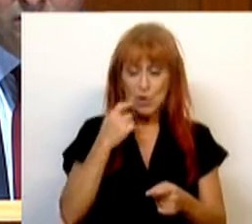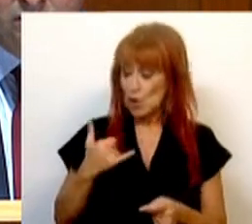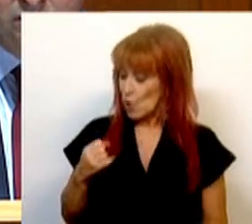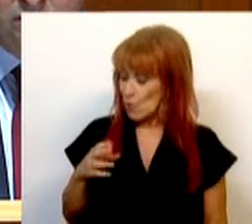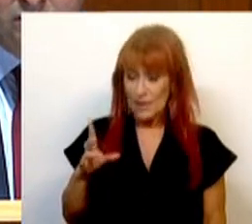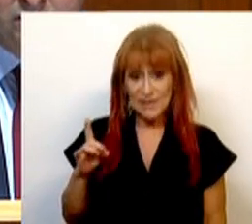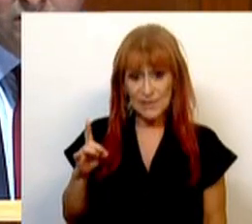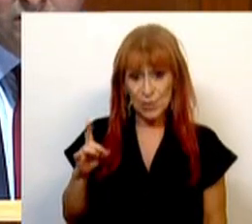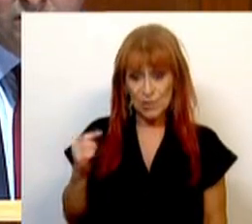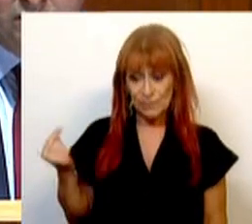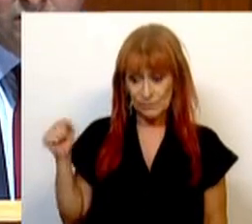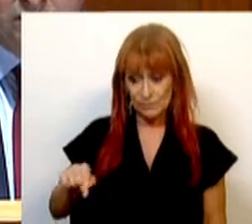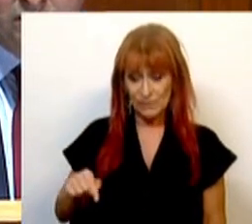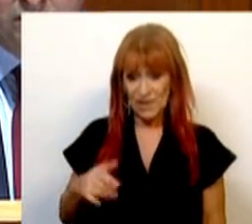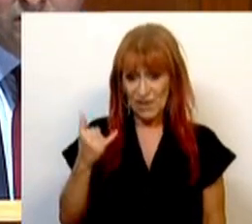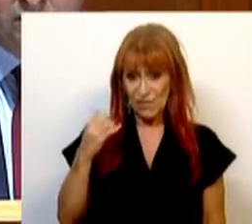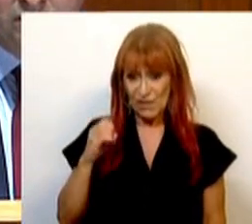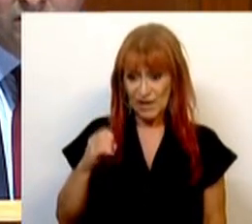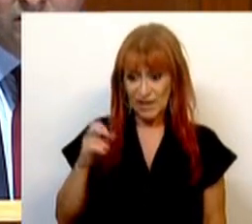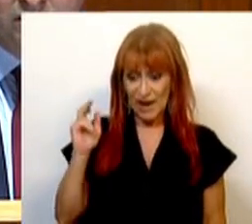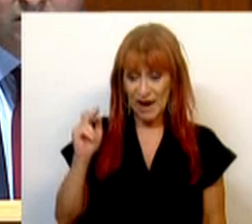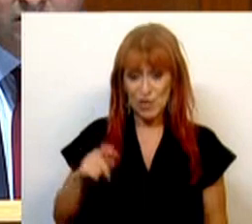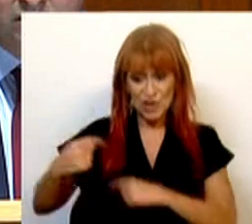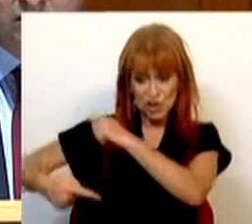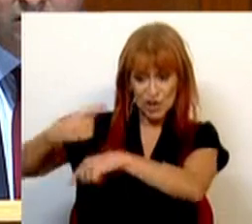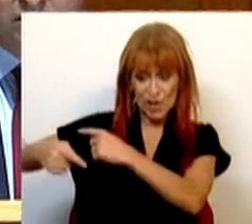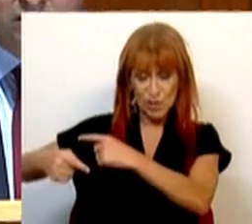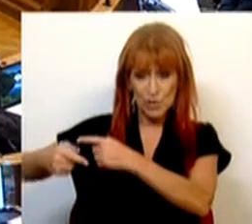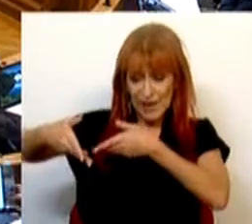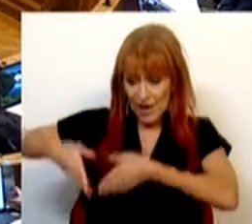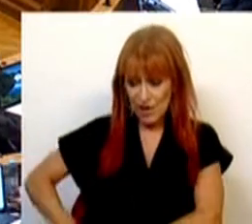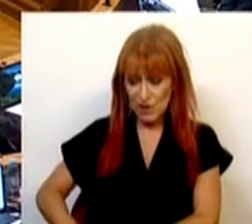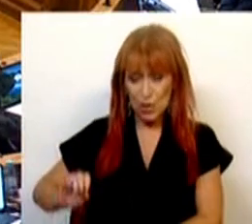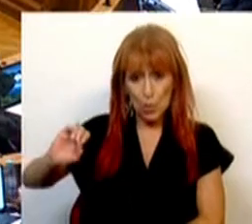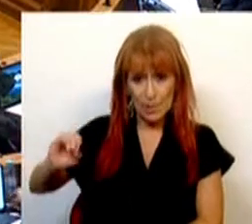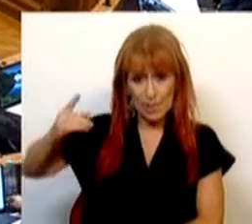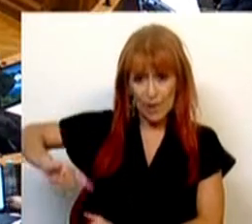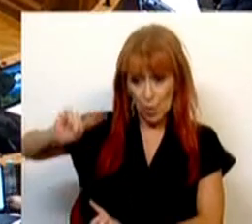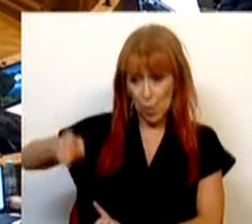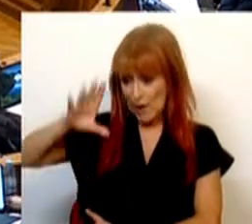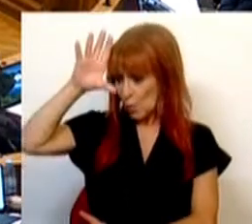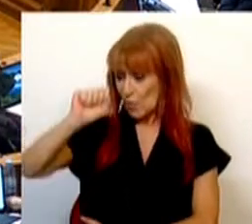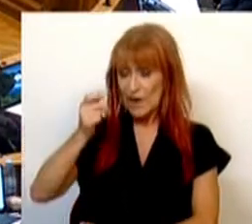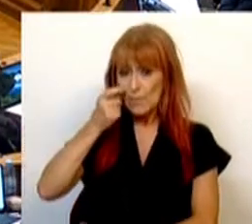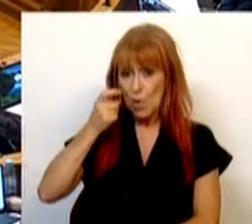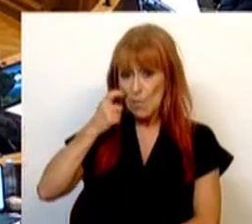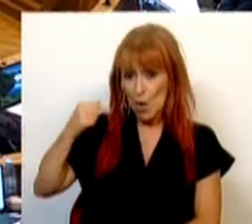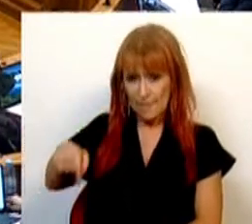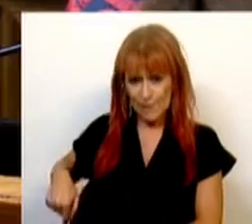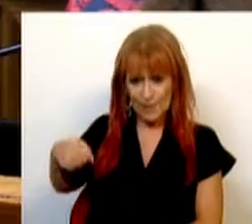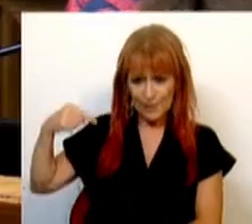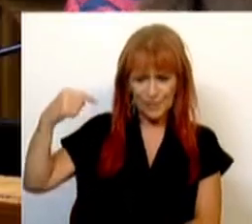2016, chegaram aos 20 anos a geração que nasceu no primeiro ano do governo António Guterres.